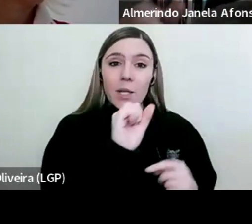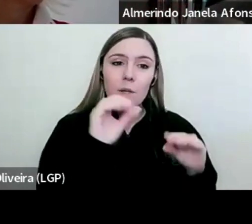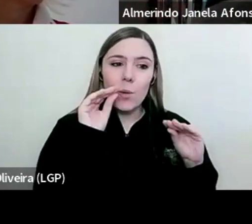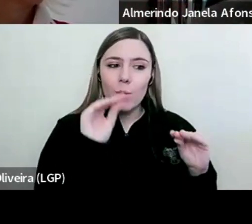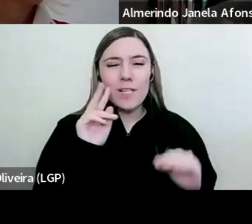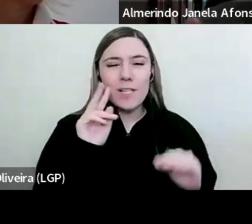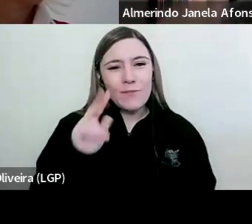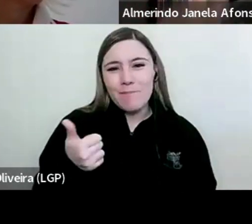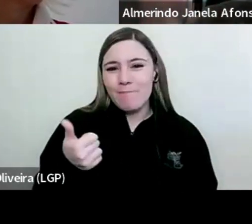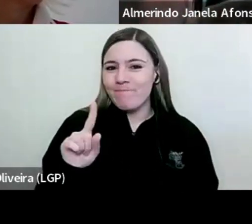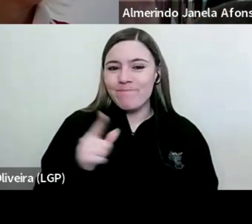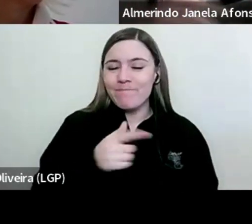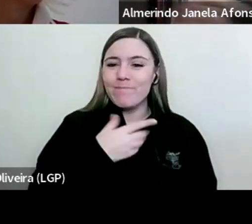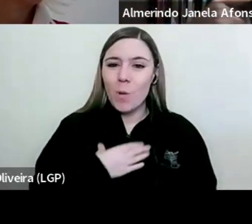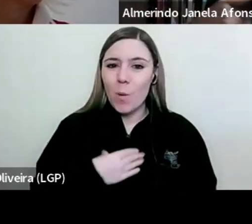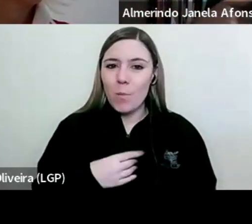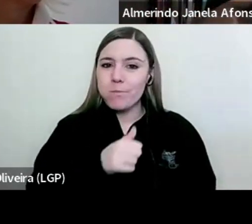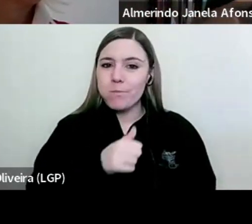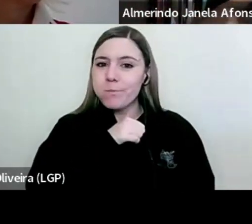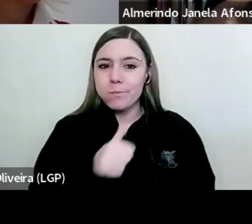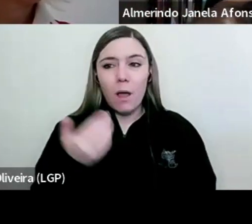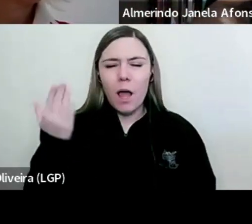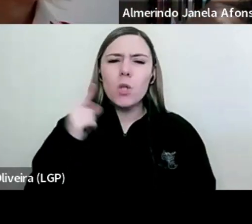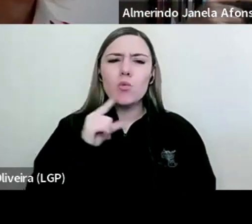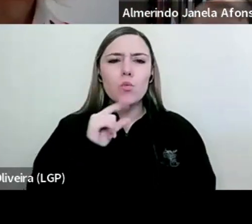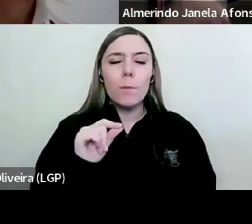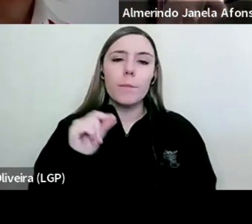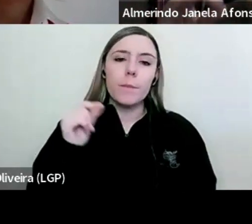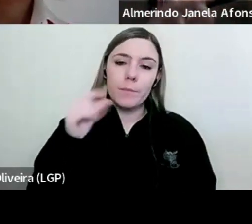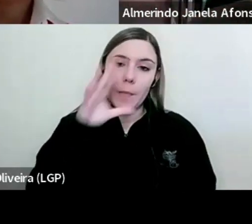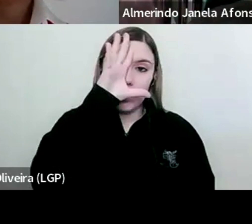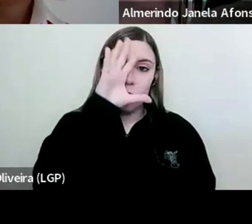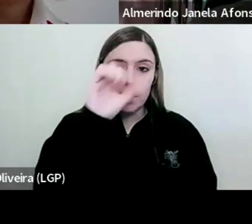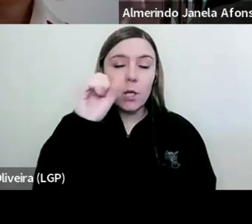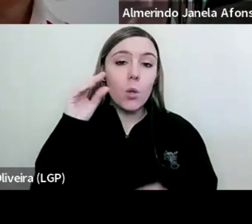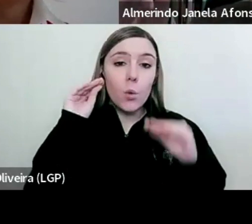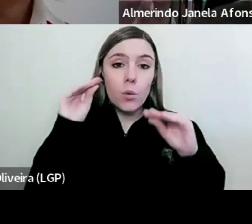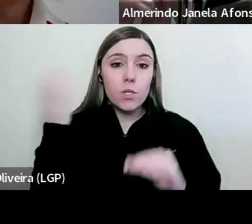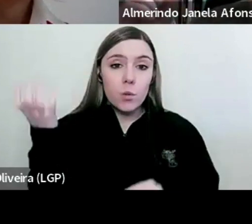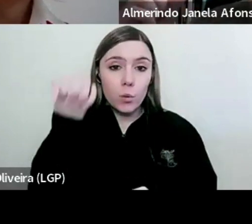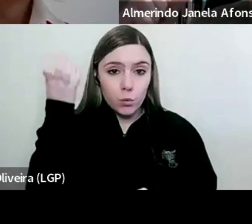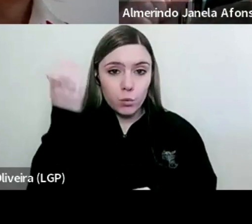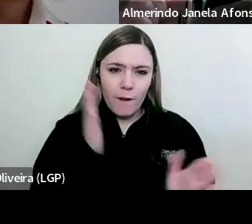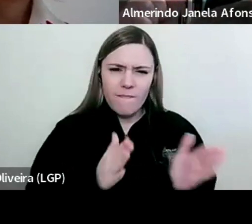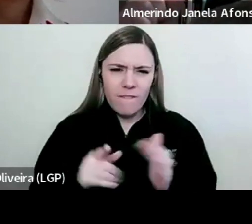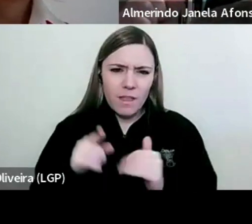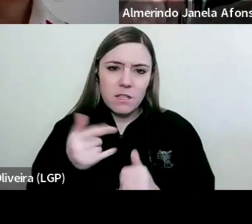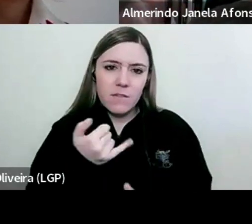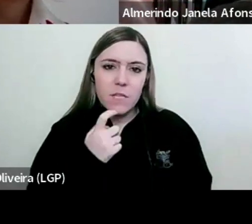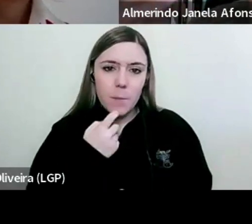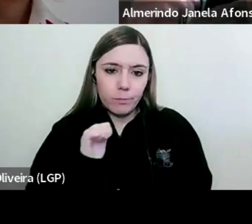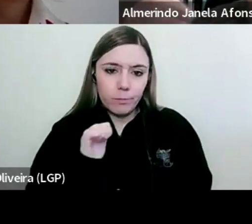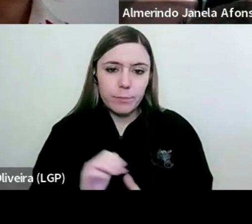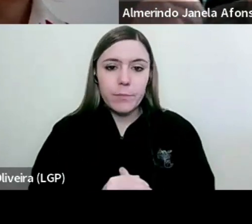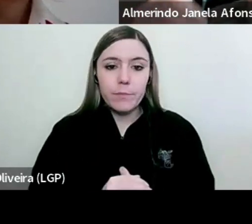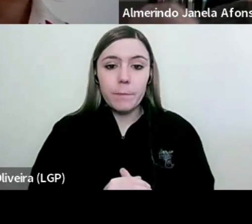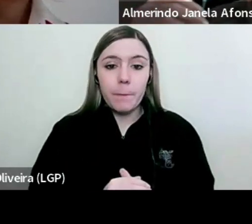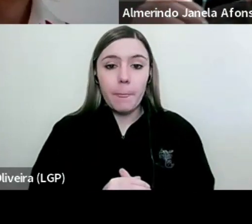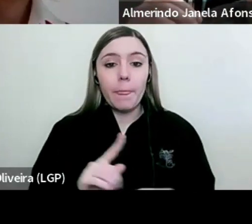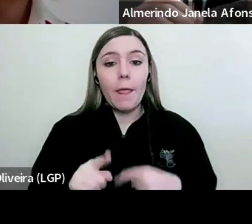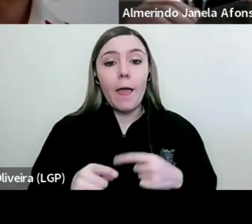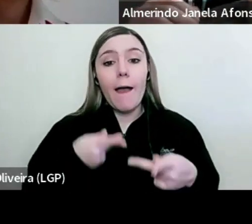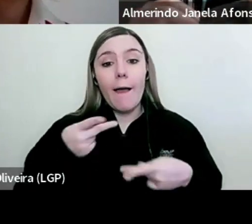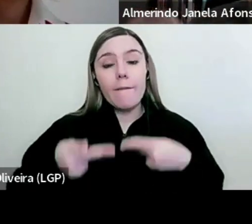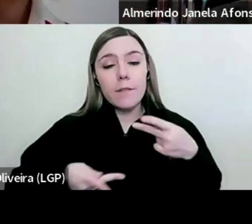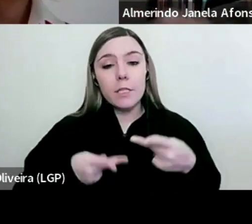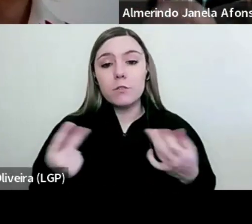Ministério da Educação e Cultura, chamada alto. Ainda no período revolucionário. A avaliação constitui,